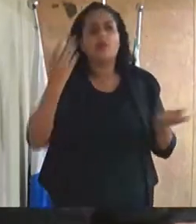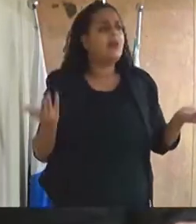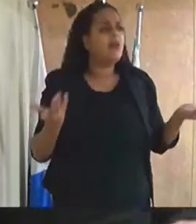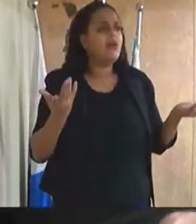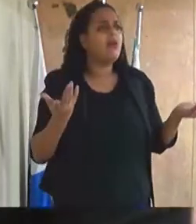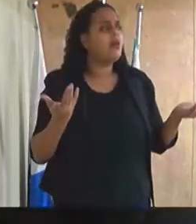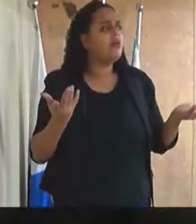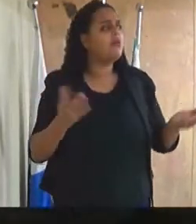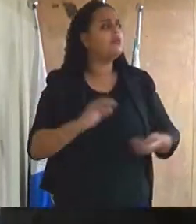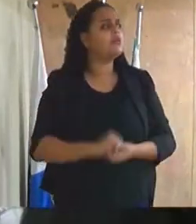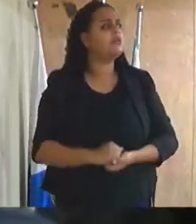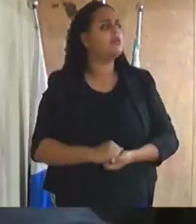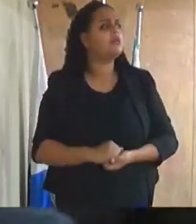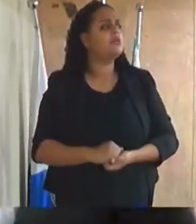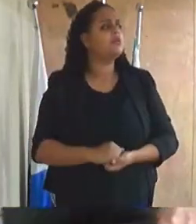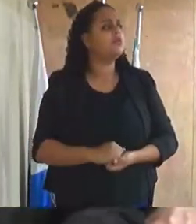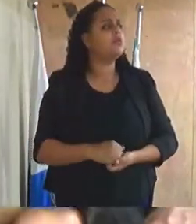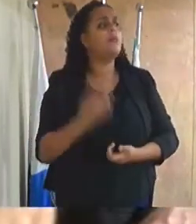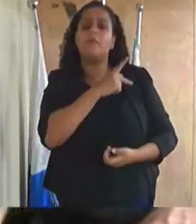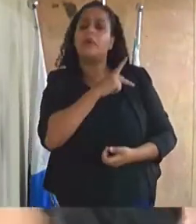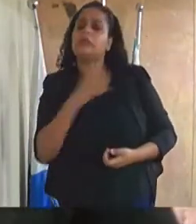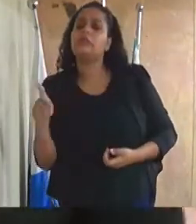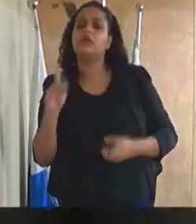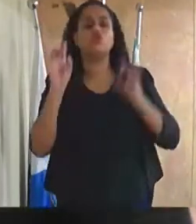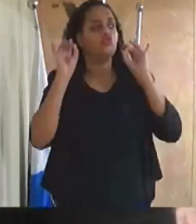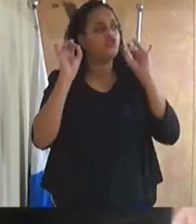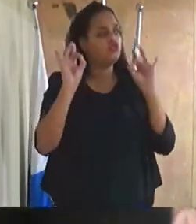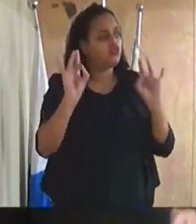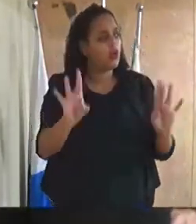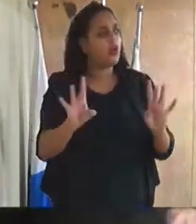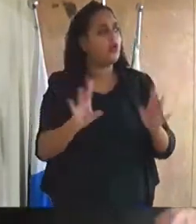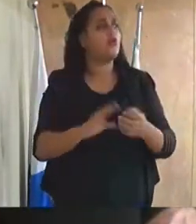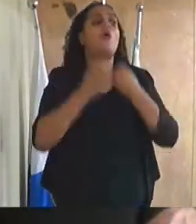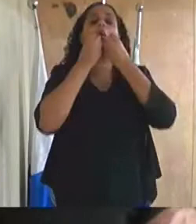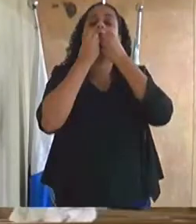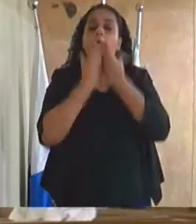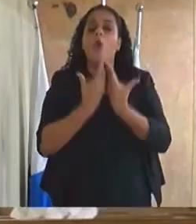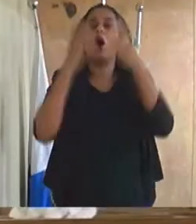senhor presidente é só isso eu tenho a todos boa noite